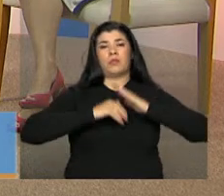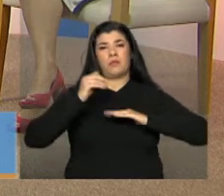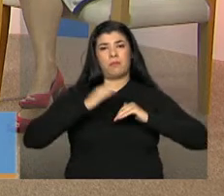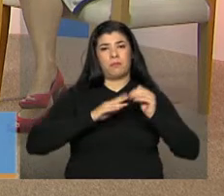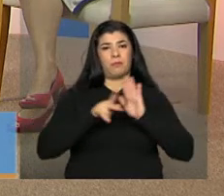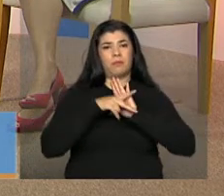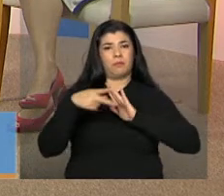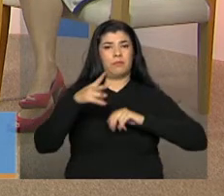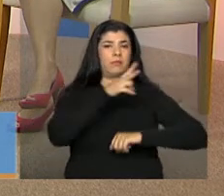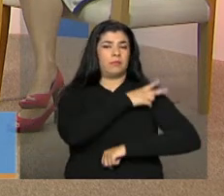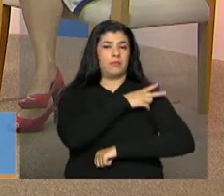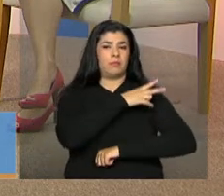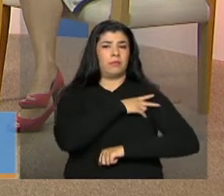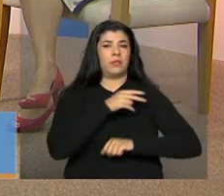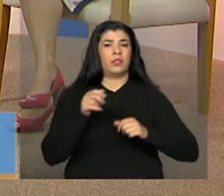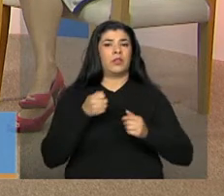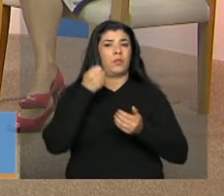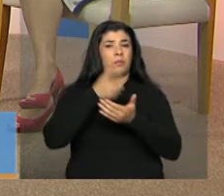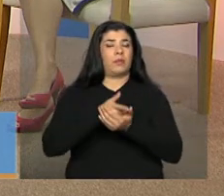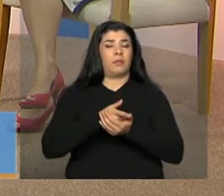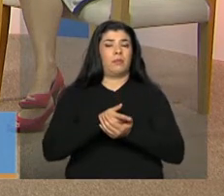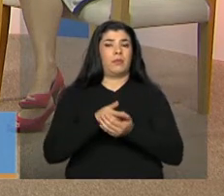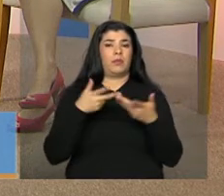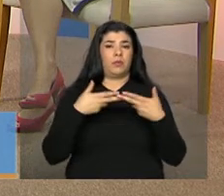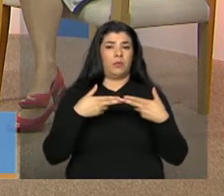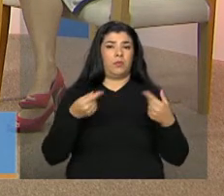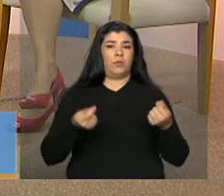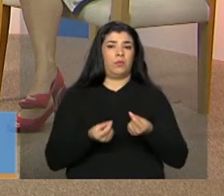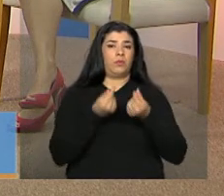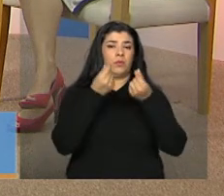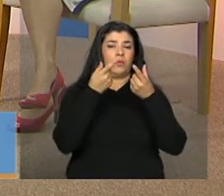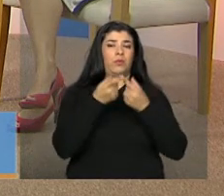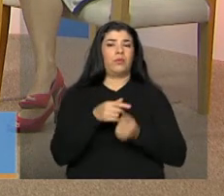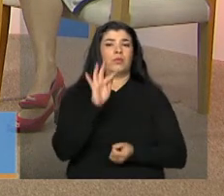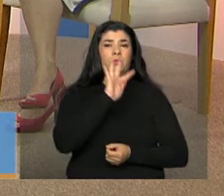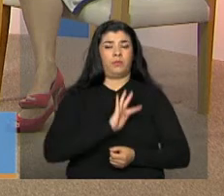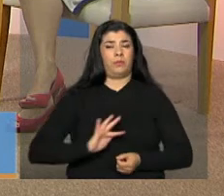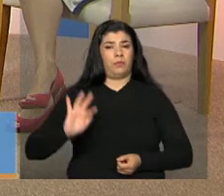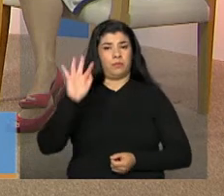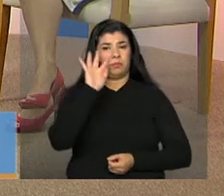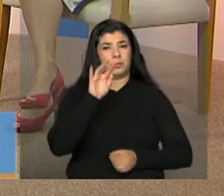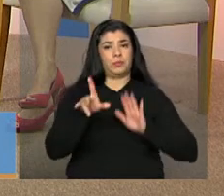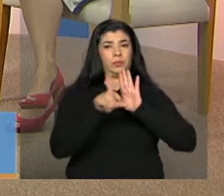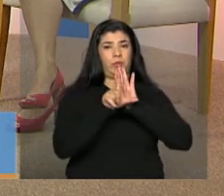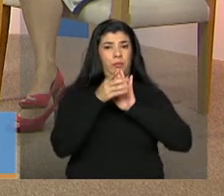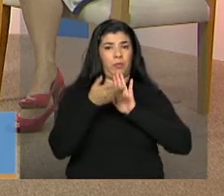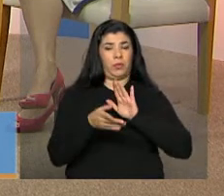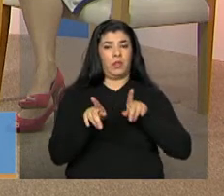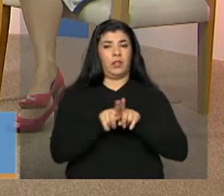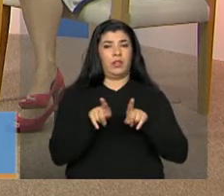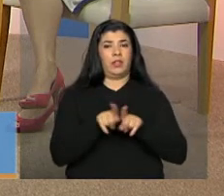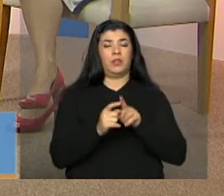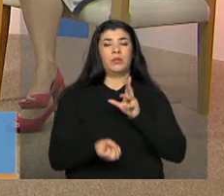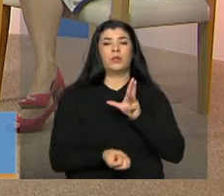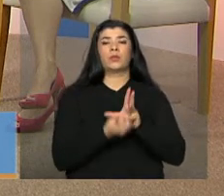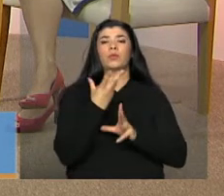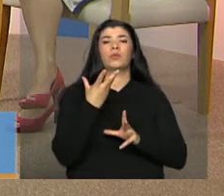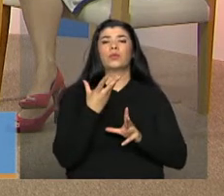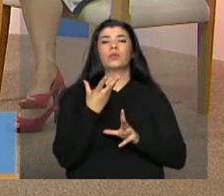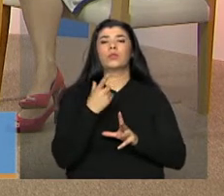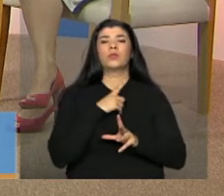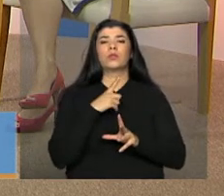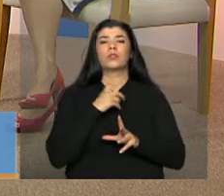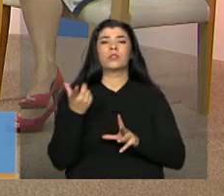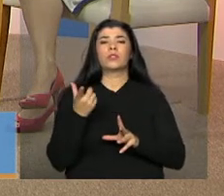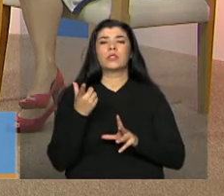os recursos federais. Essa lei vem também com um quê de